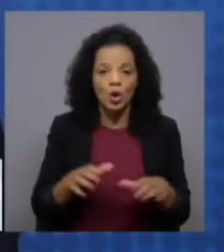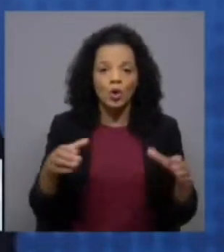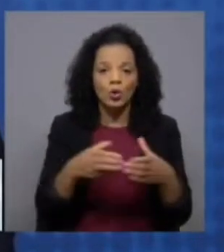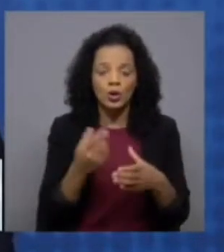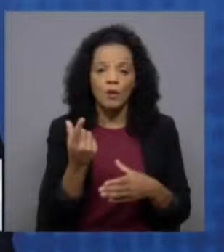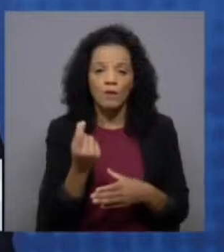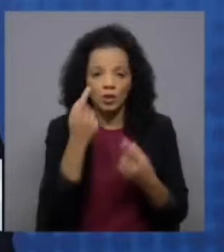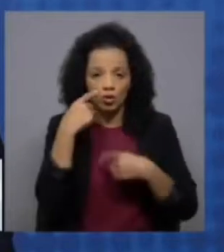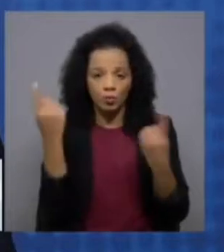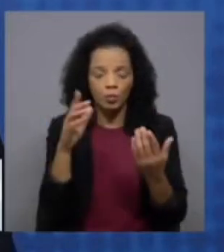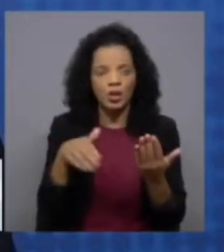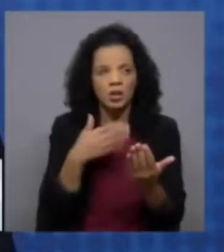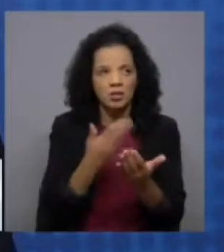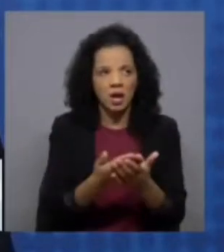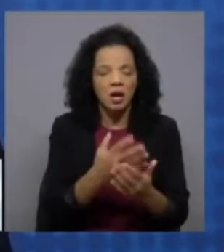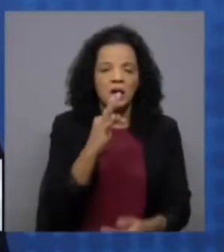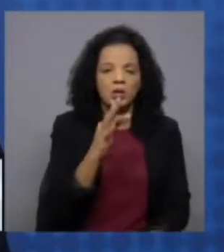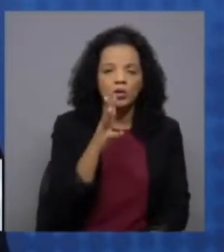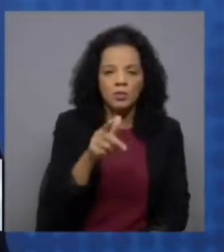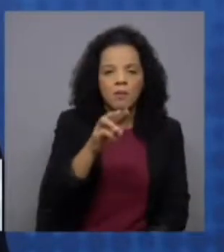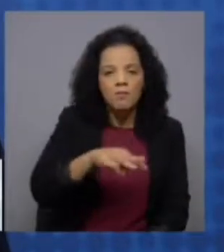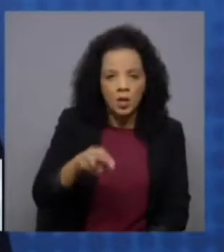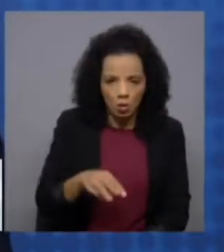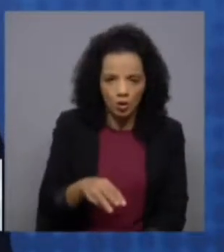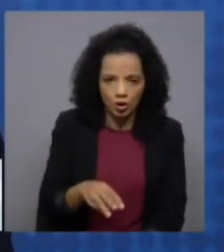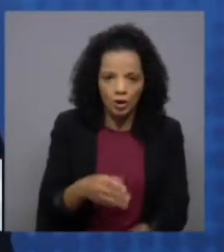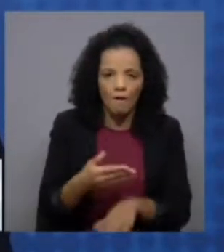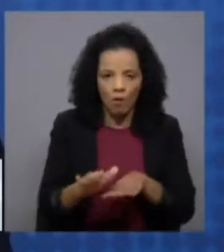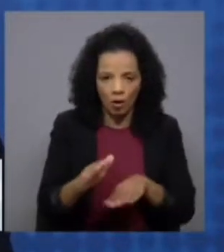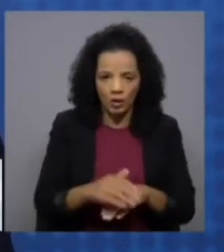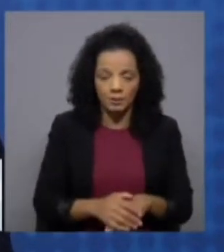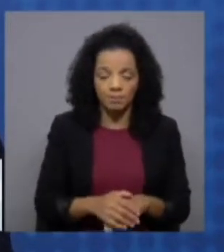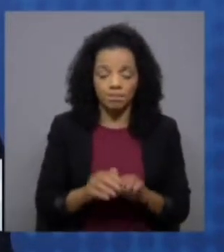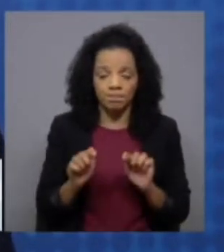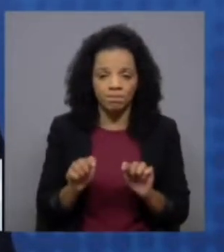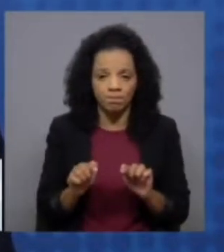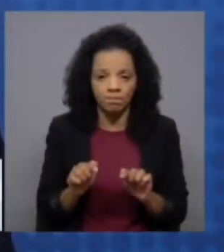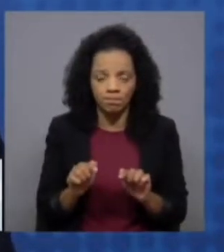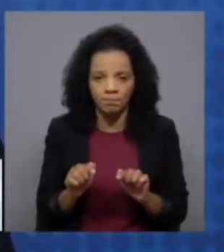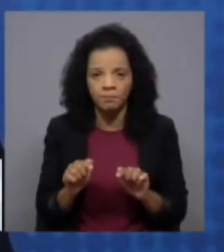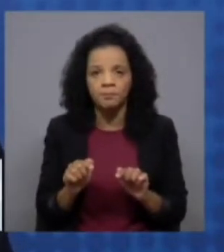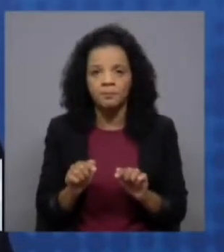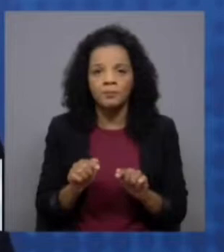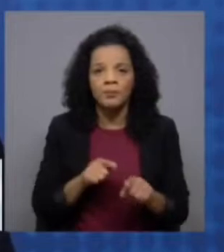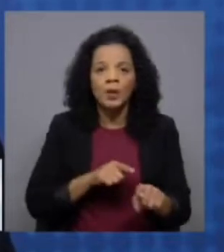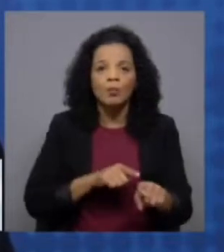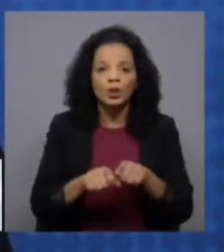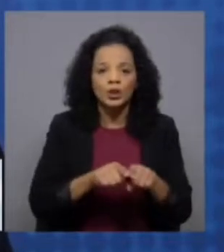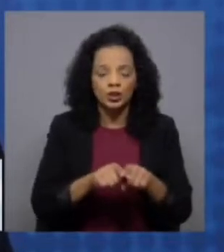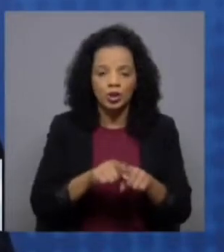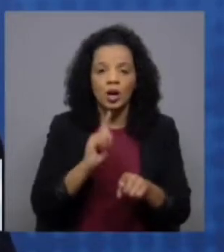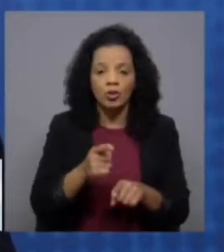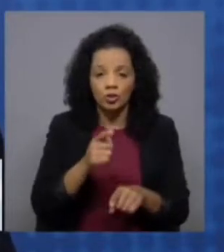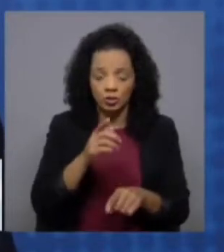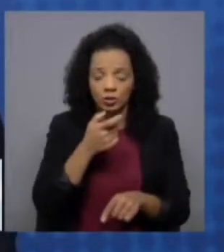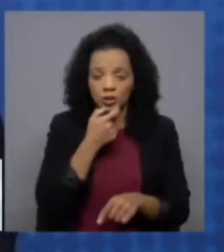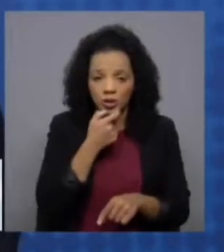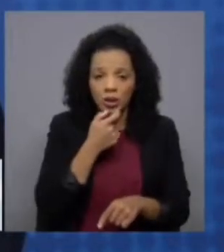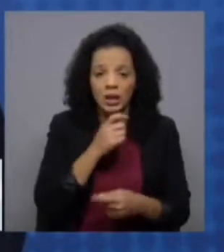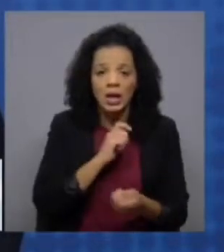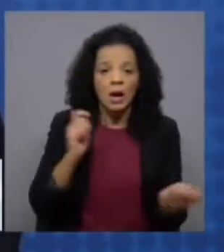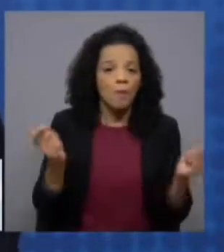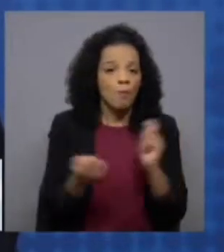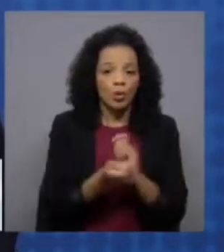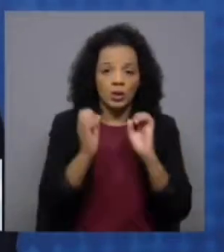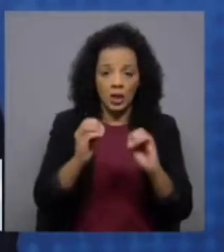Públicas dá 14 mil milhões de folga. Portanto, mas isso são as políticas invariantes, é senado a mudar. Como